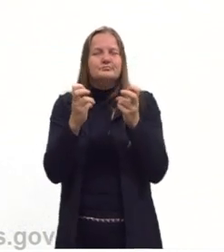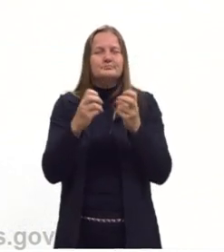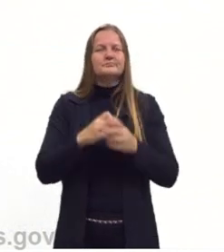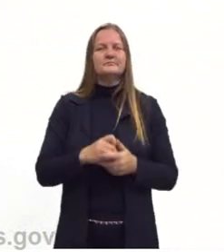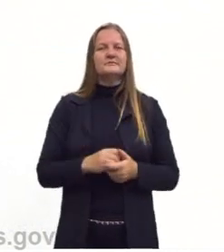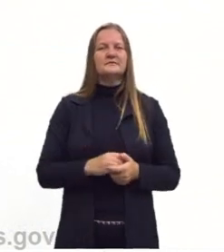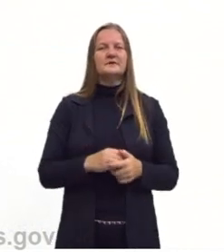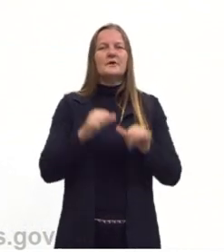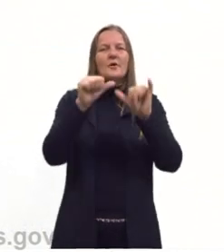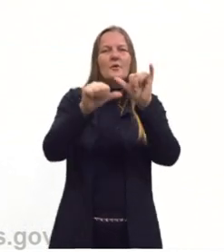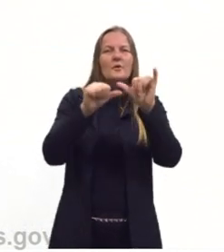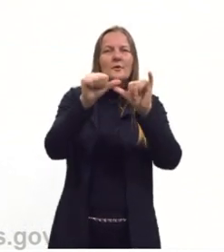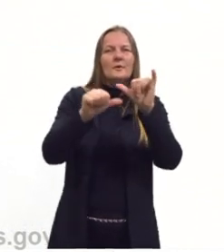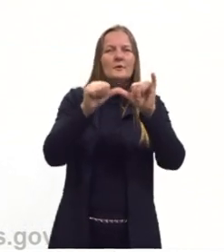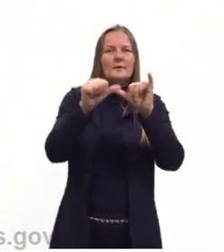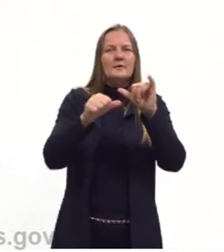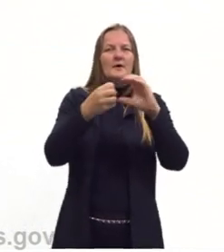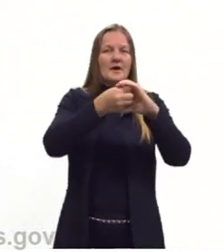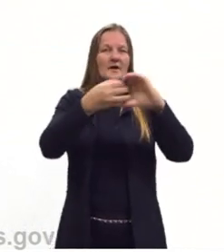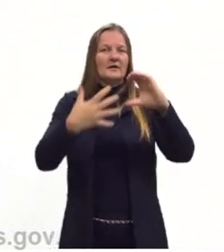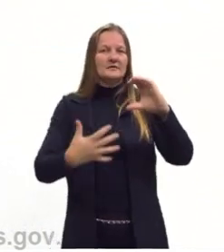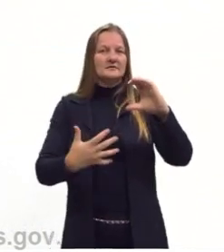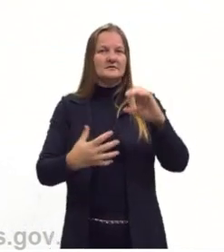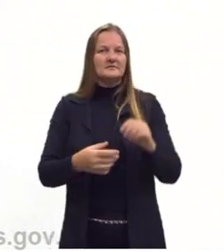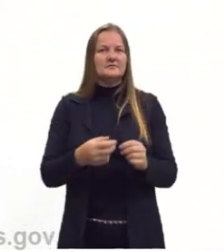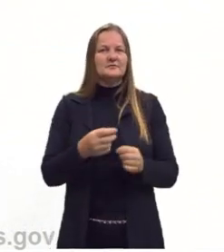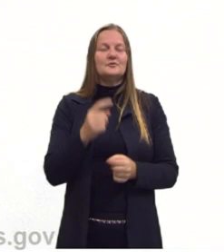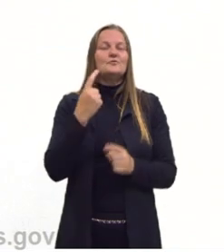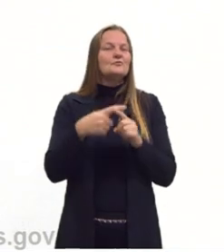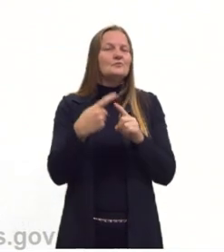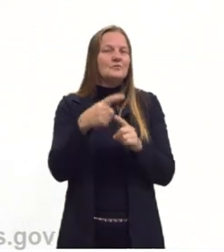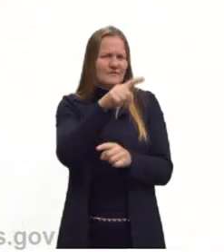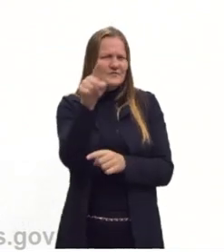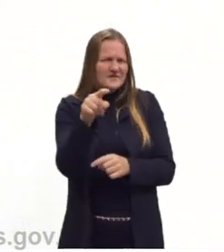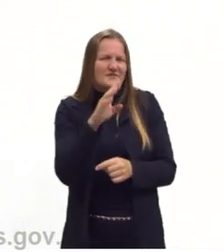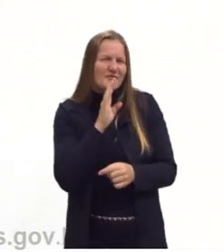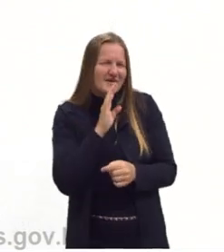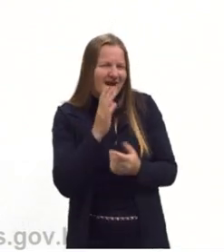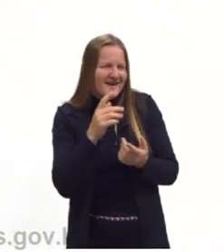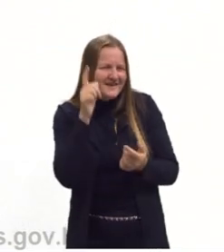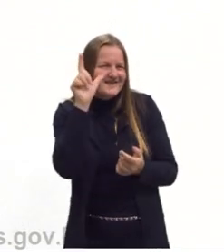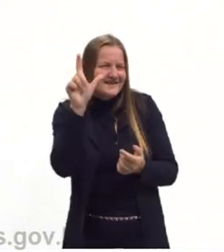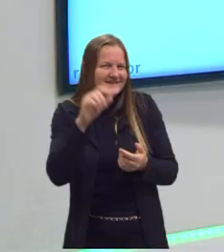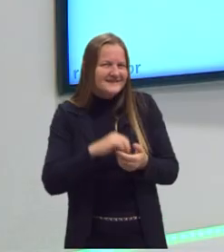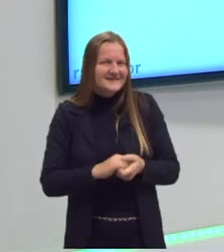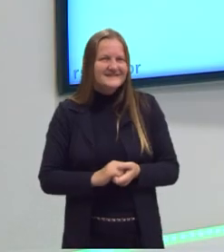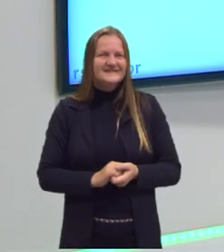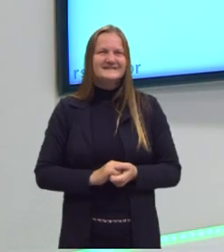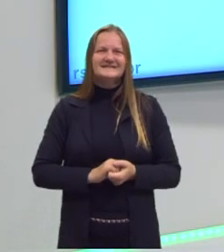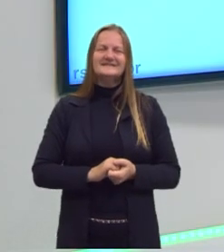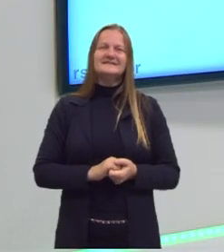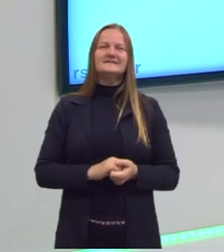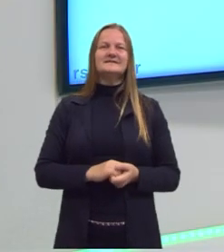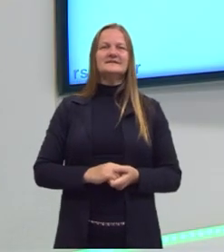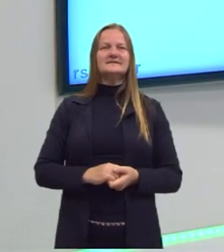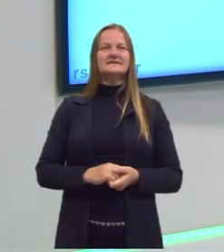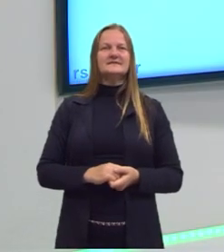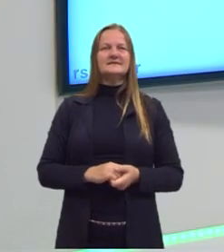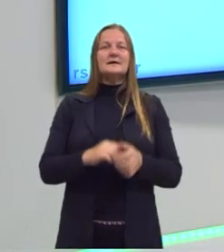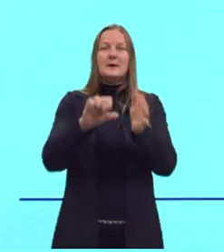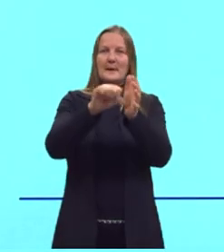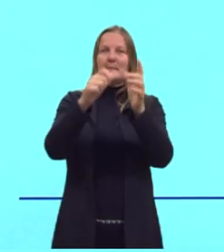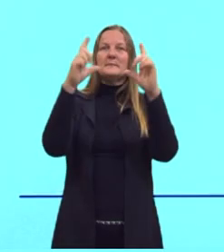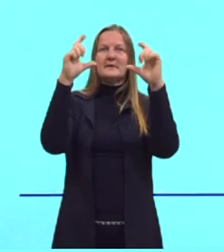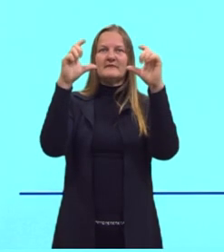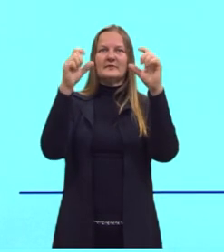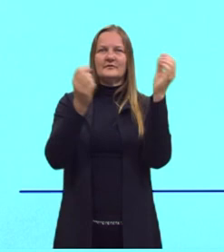reações, a classificação das reações. Será que a gente consegue reconhecer essas reações? Aqui na primeira imagem, na